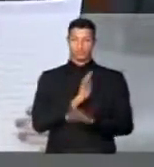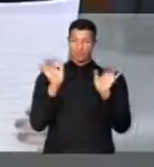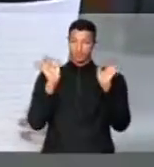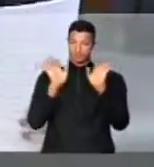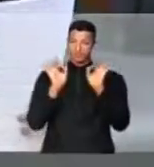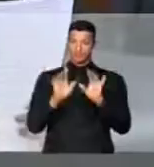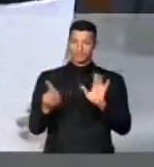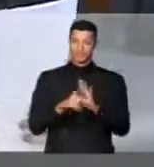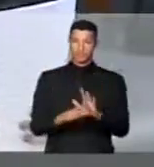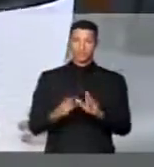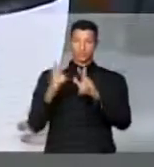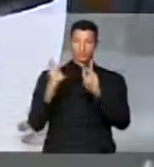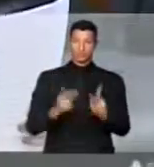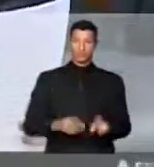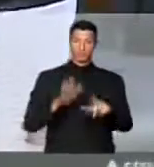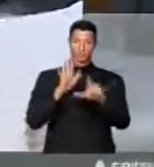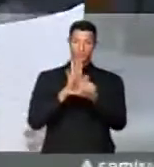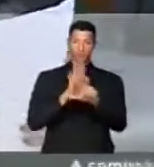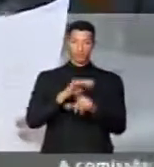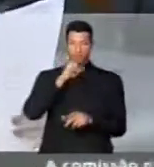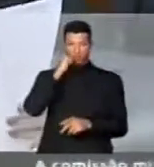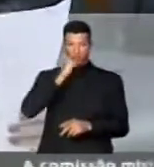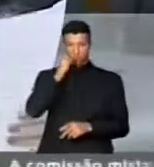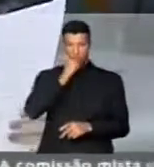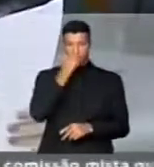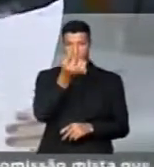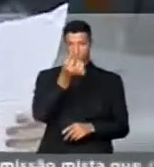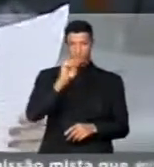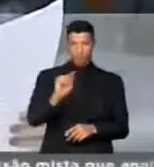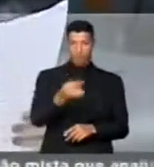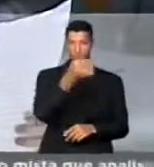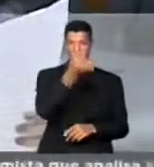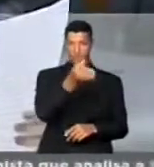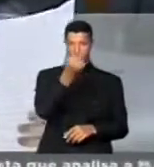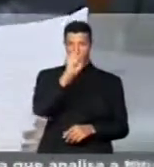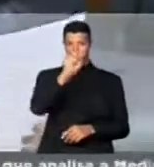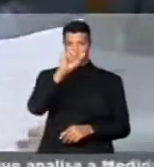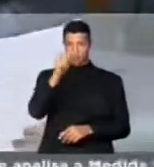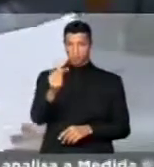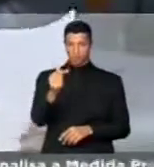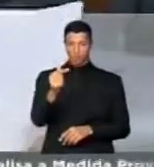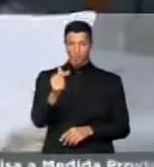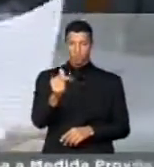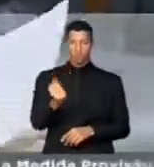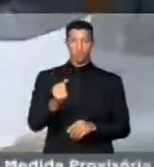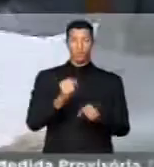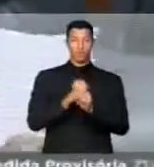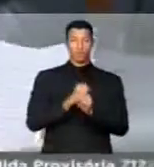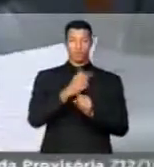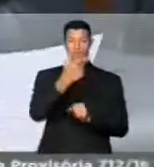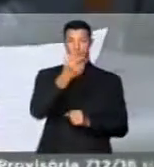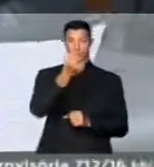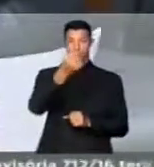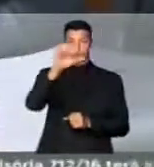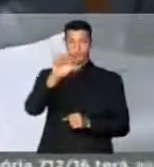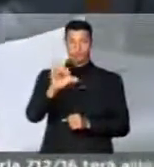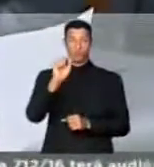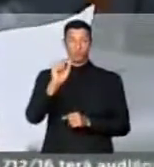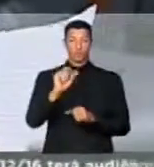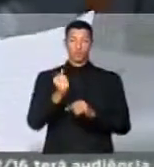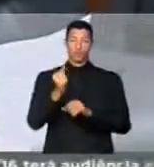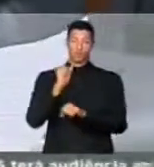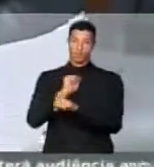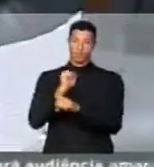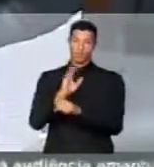Especial e o Projeto de Lei do Senado 6.687 de 2009, que